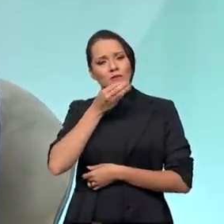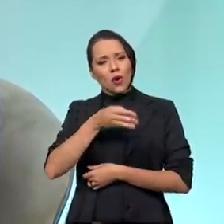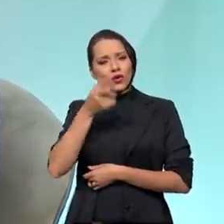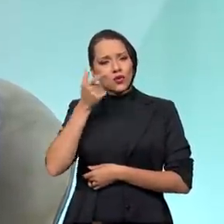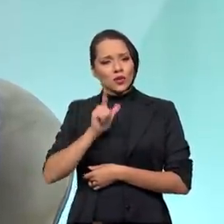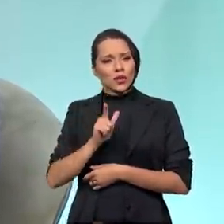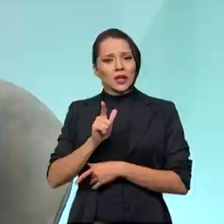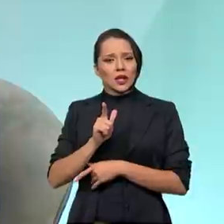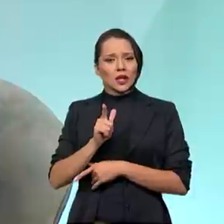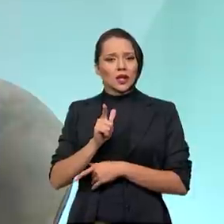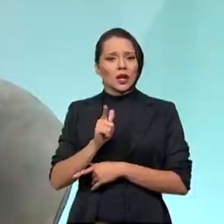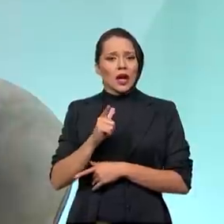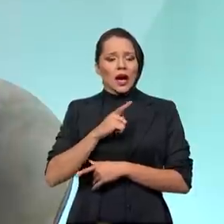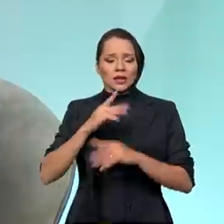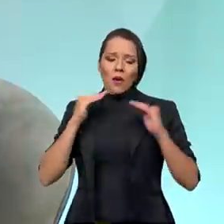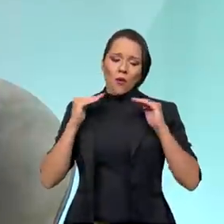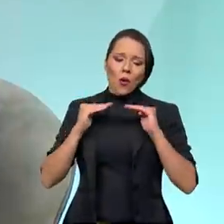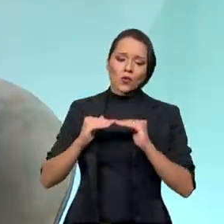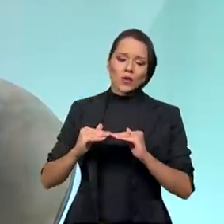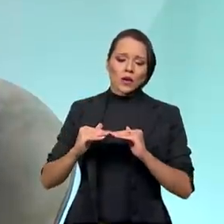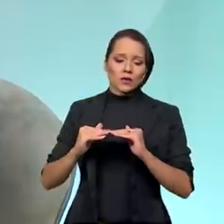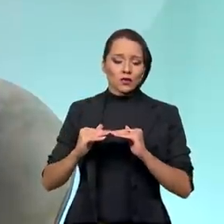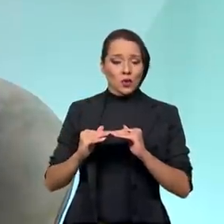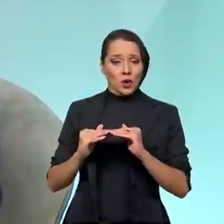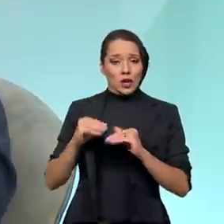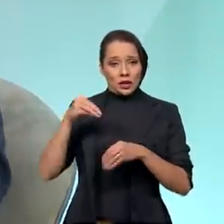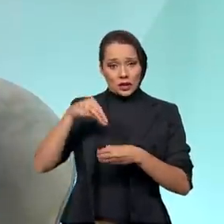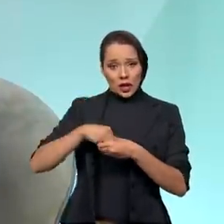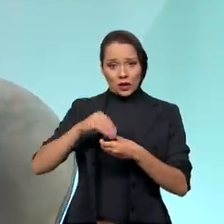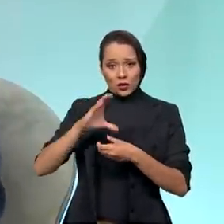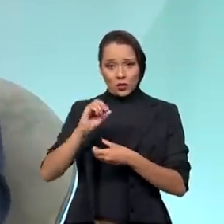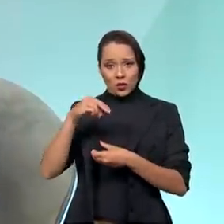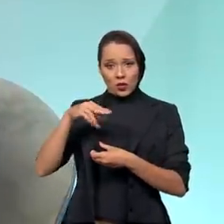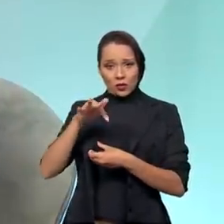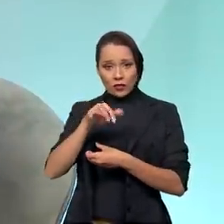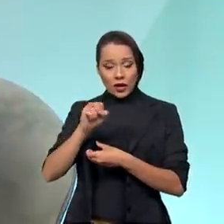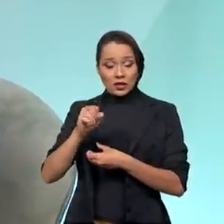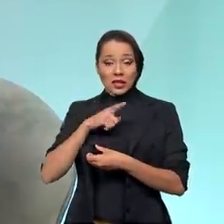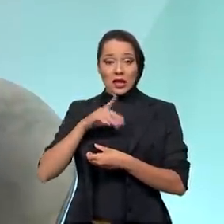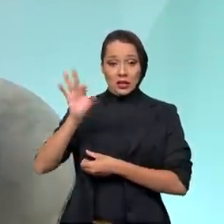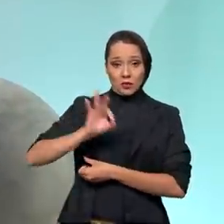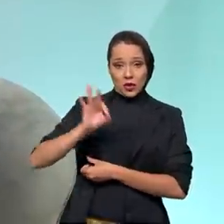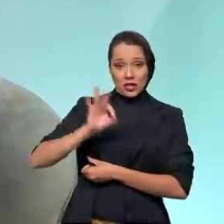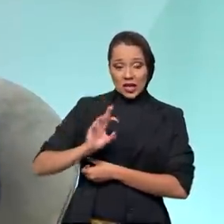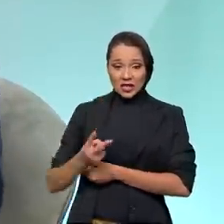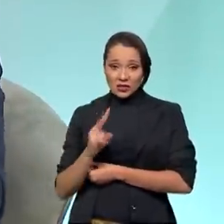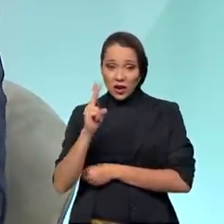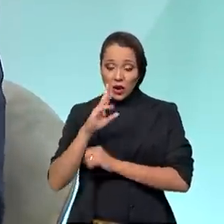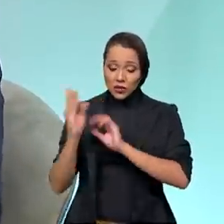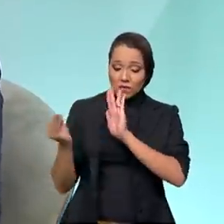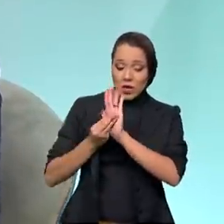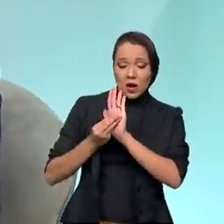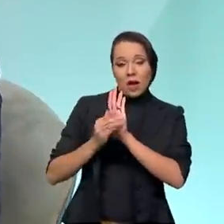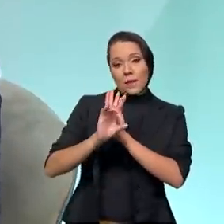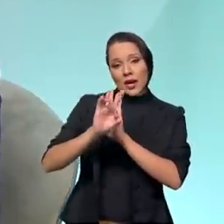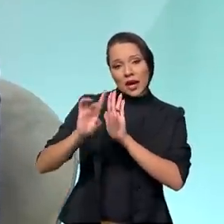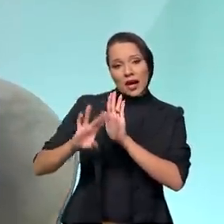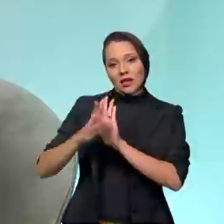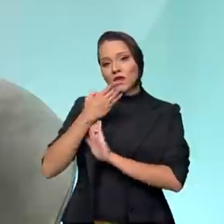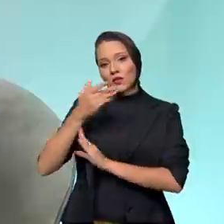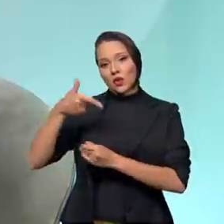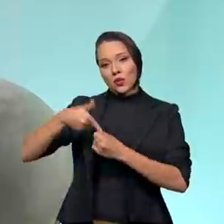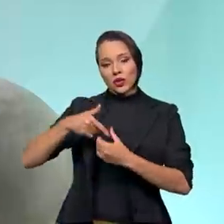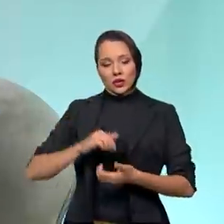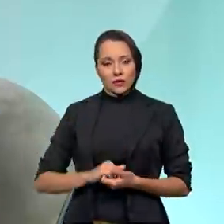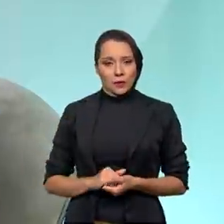chegar a um consenso dentro do CONFAS e termos essas alíquotas fixas para cada um dos combustíveis.